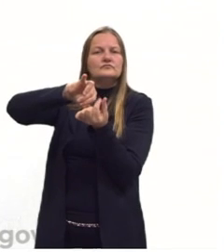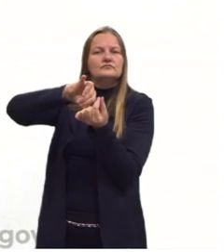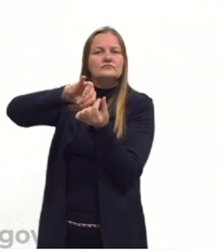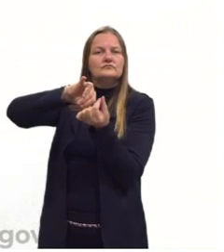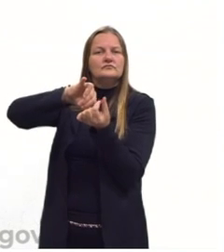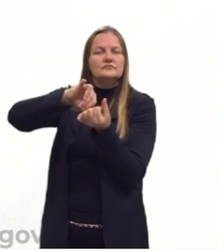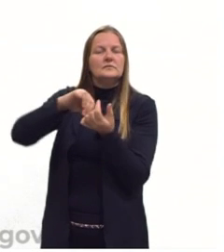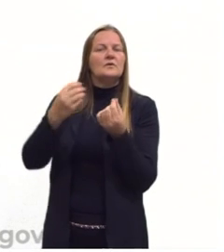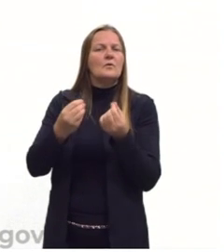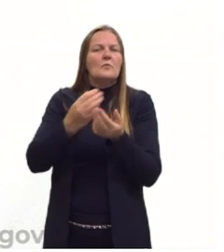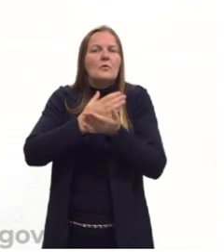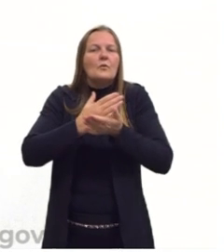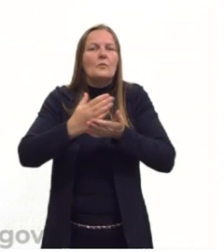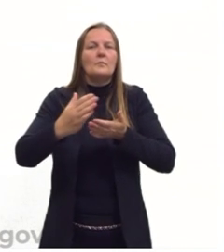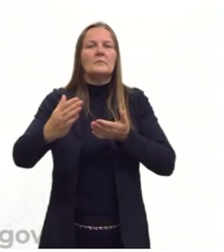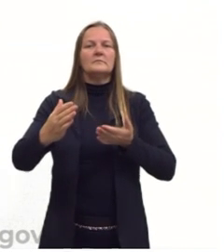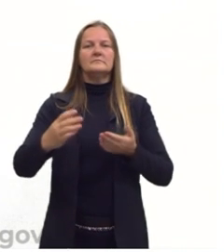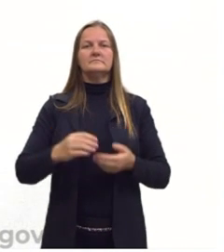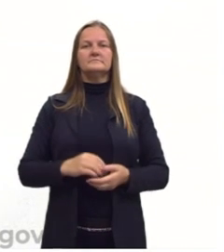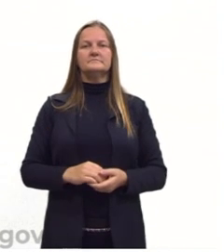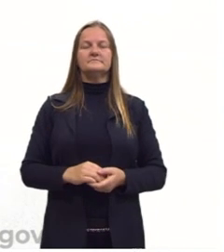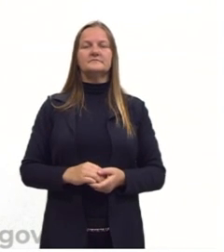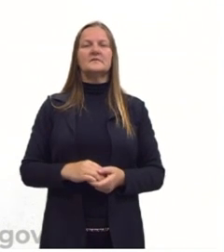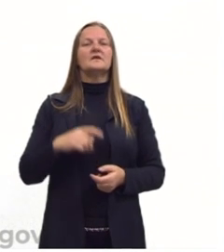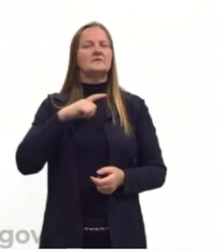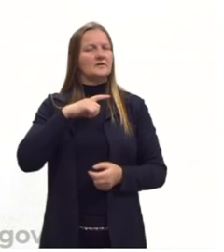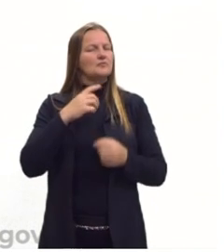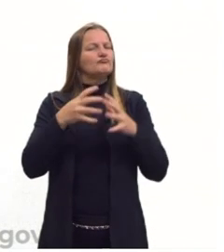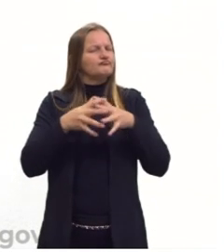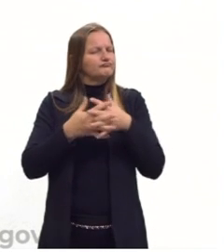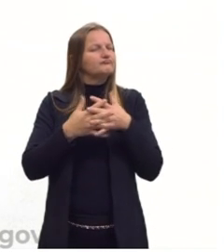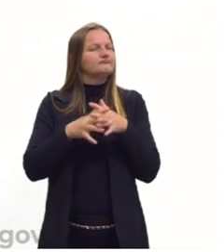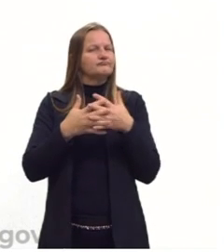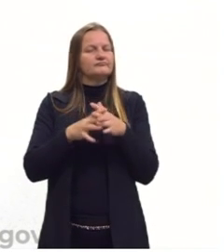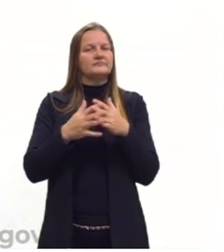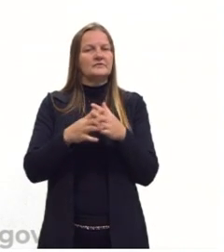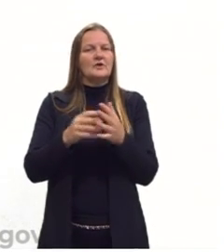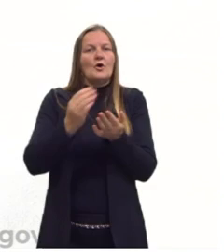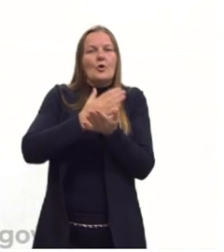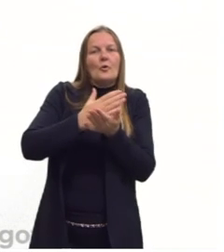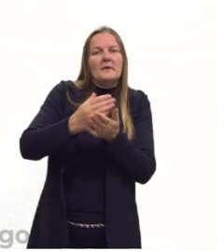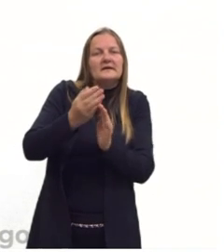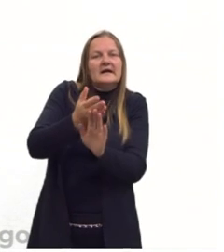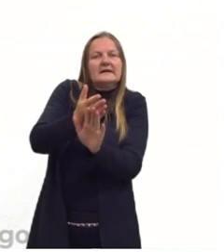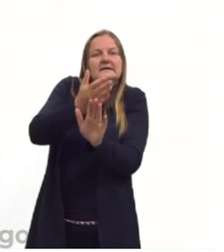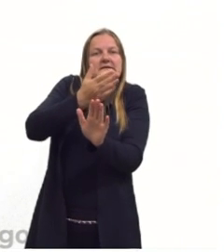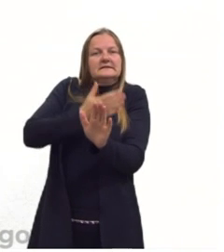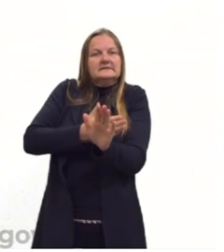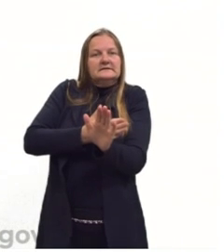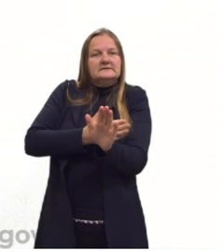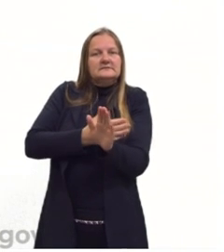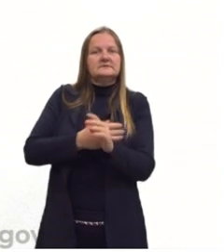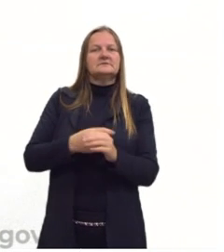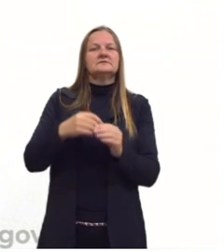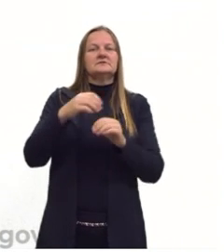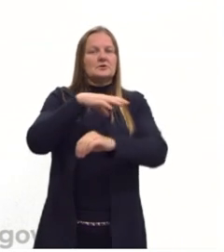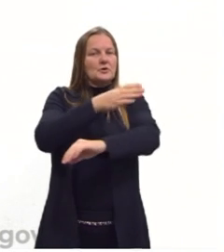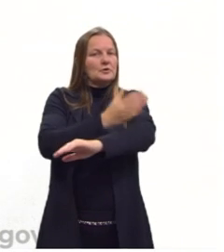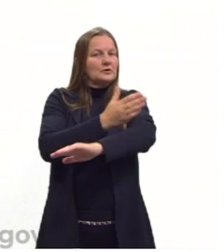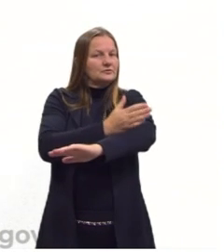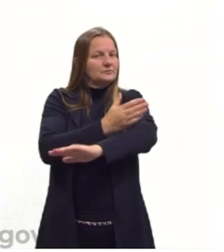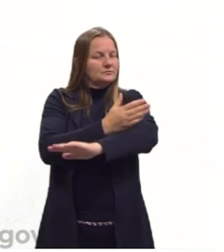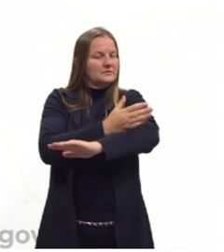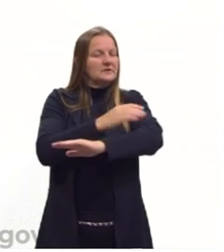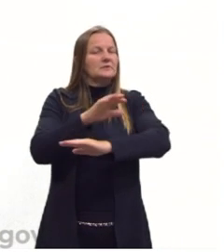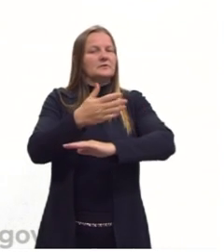ele começa a surgir, tem algumas polêmicas aí, se o capitalismo já começa a surgir um pouquinho antes, ali no final da Idade Média,